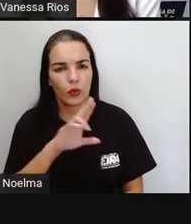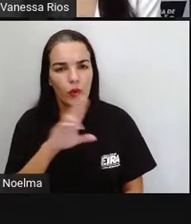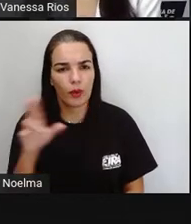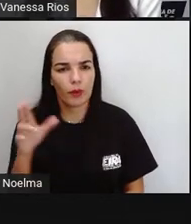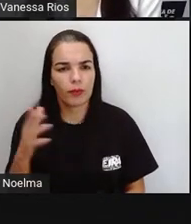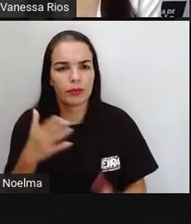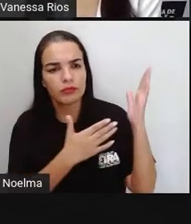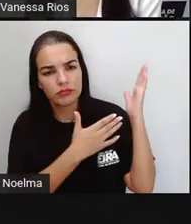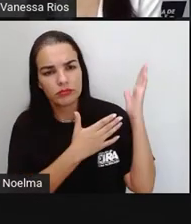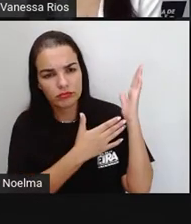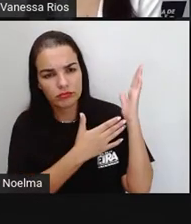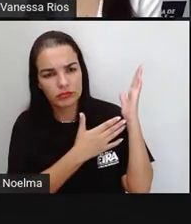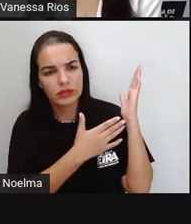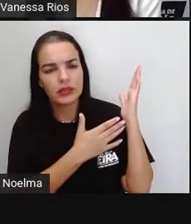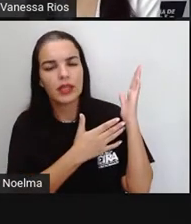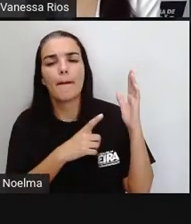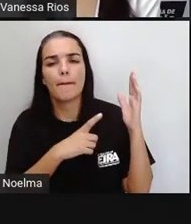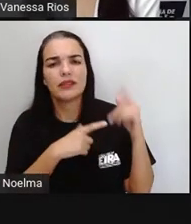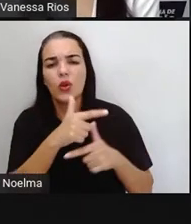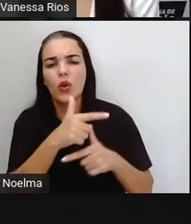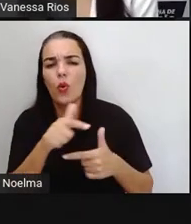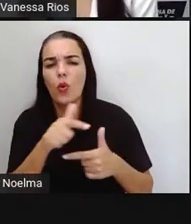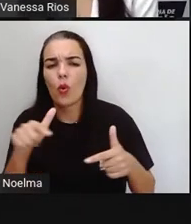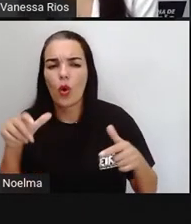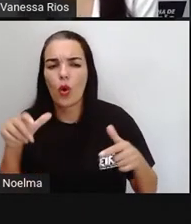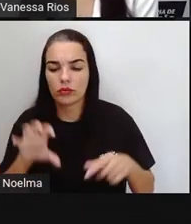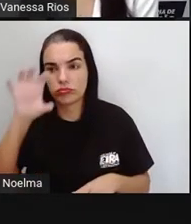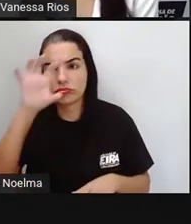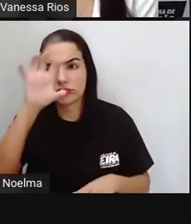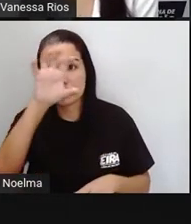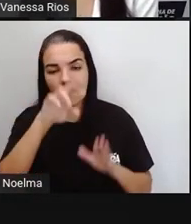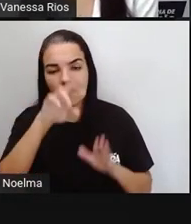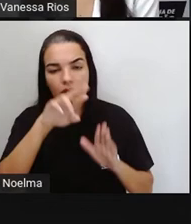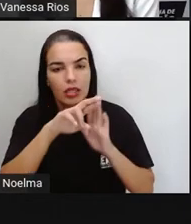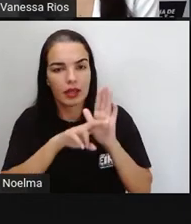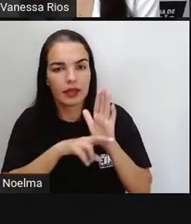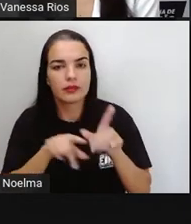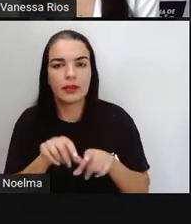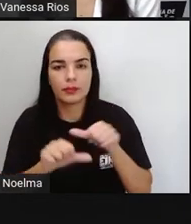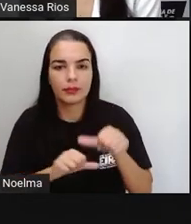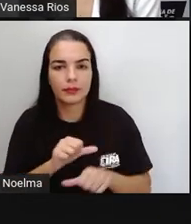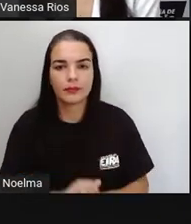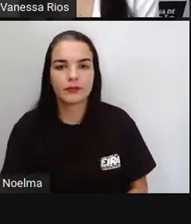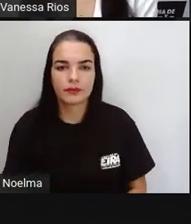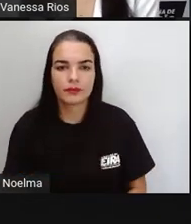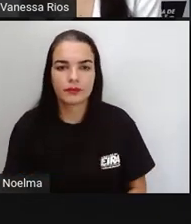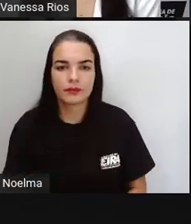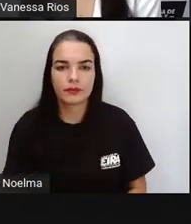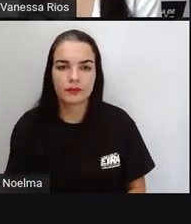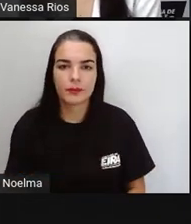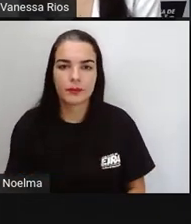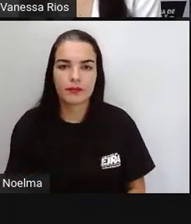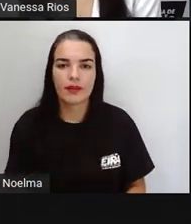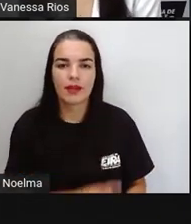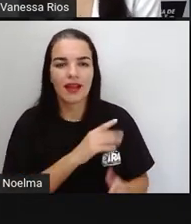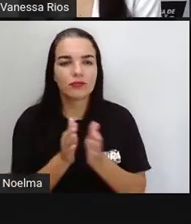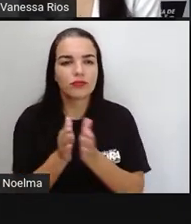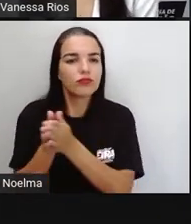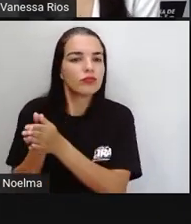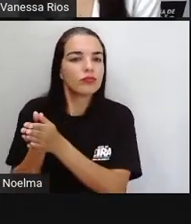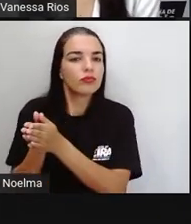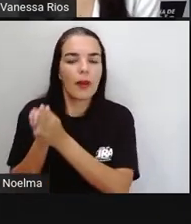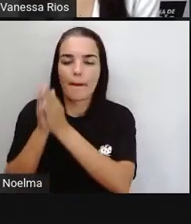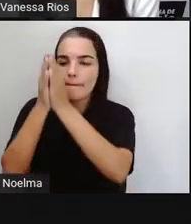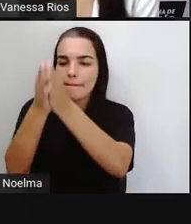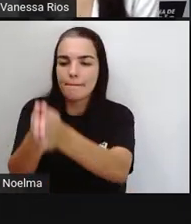né? Tem outras variações de nome também, de regras. E essa brincadeira aí com as crianças com a mãozinha assim